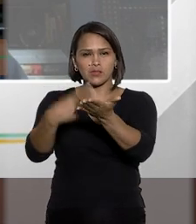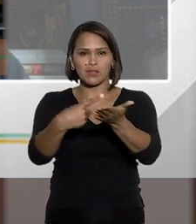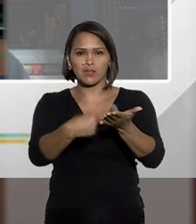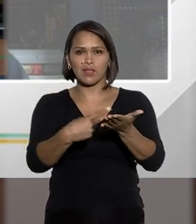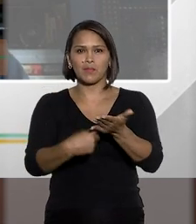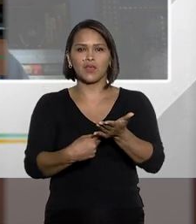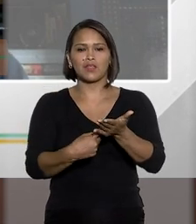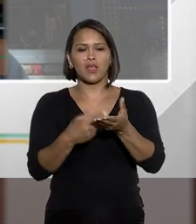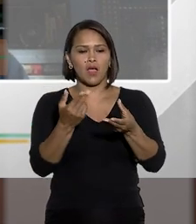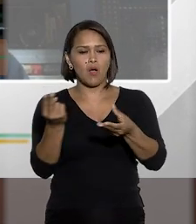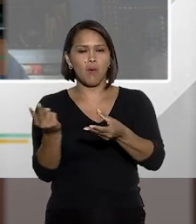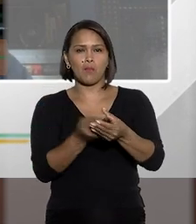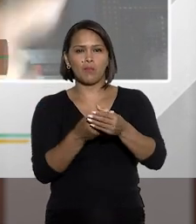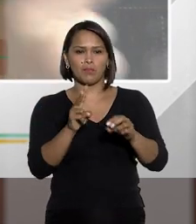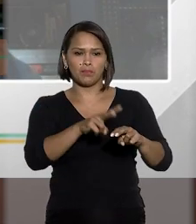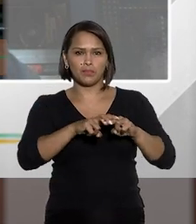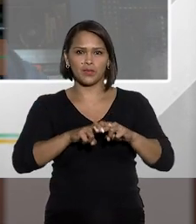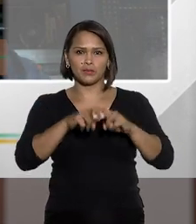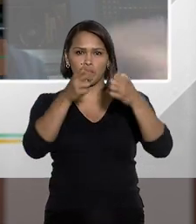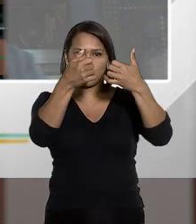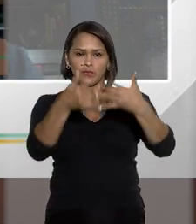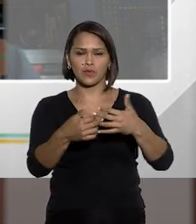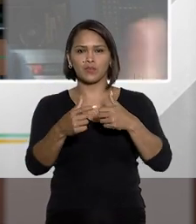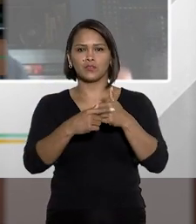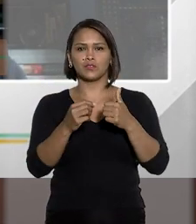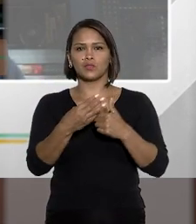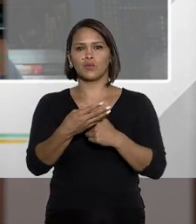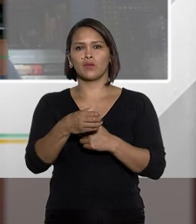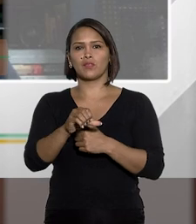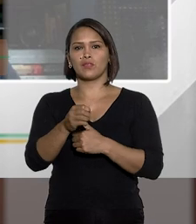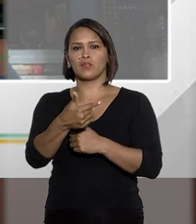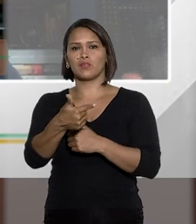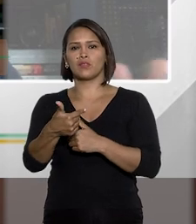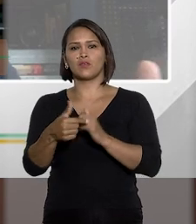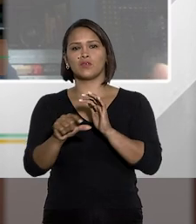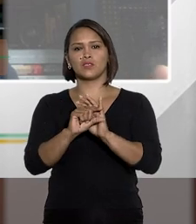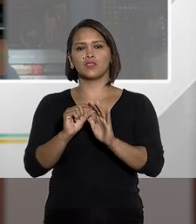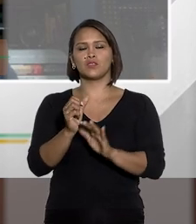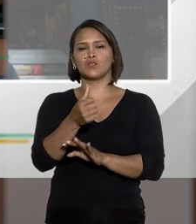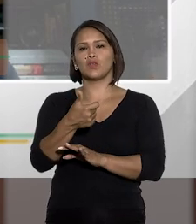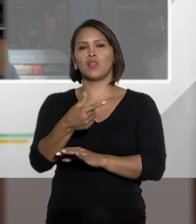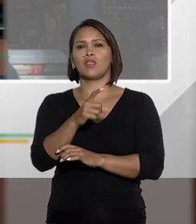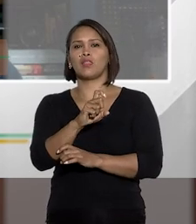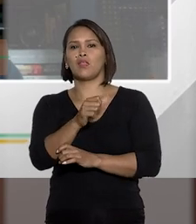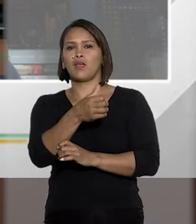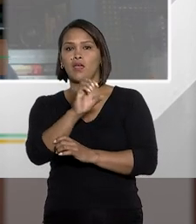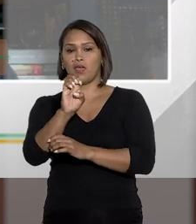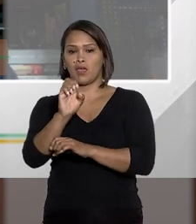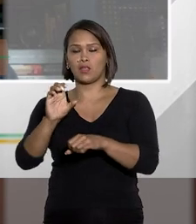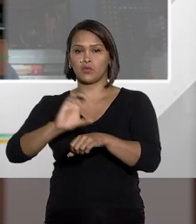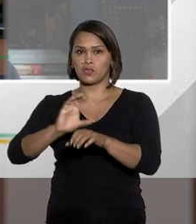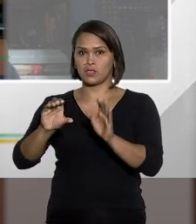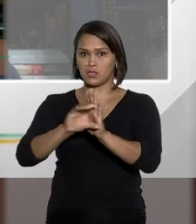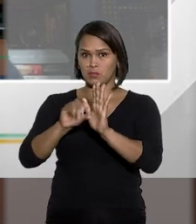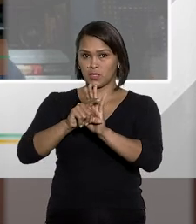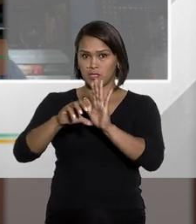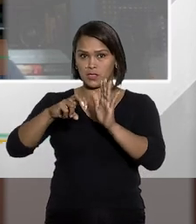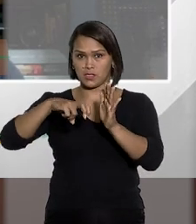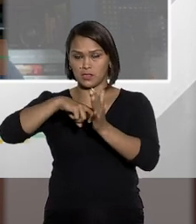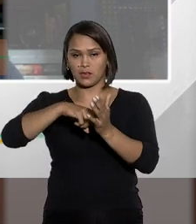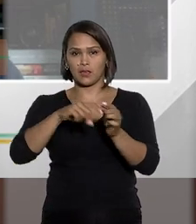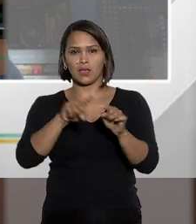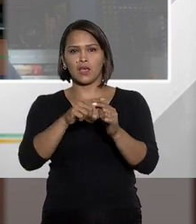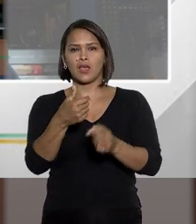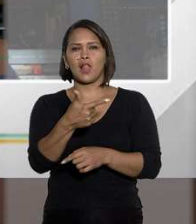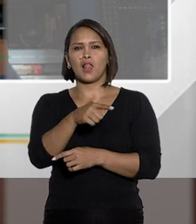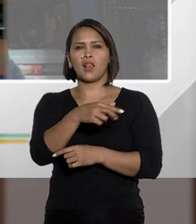determinando a execução provisória da pena no júri com fundamento no artigo 492, inciso 1, letra E, do Código de Processo Penal, incluído pela lei